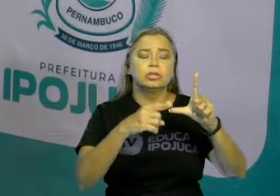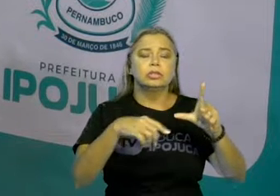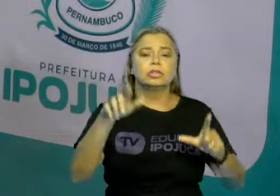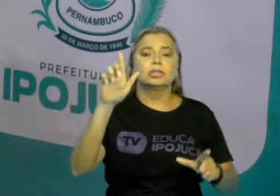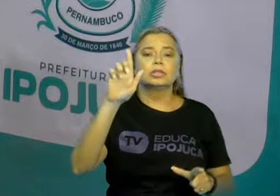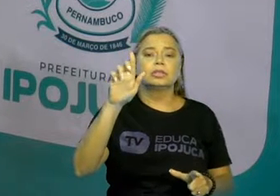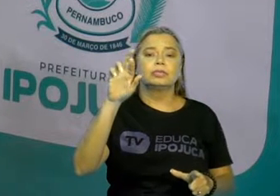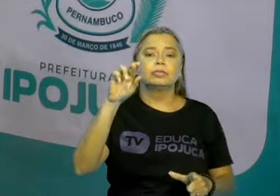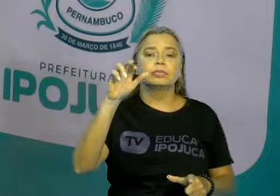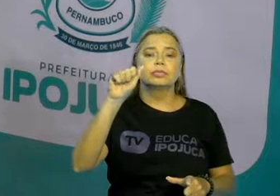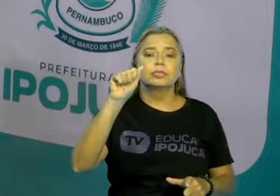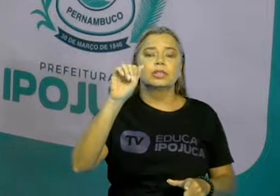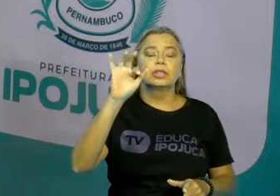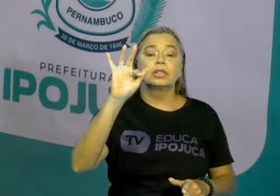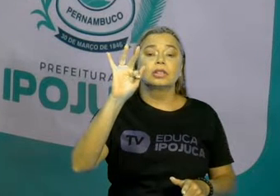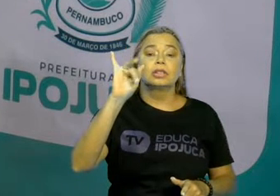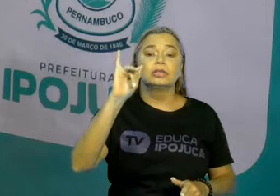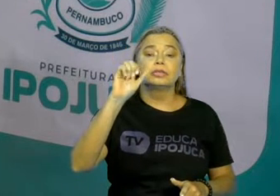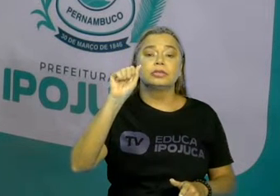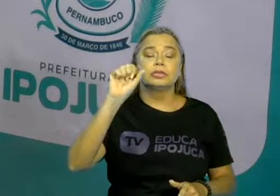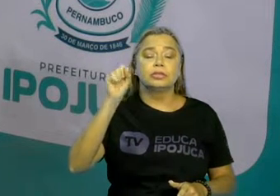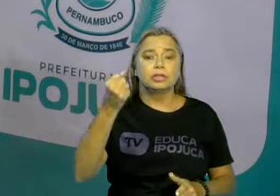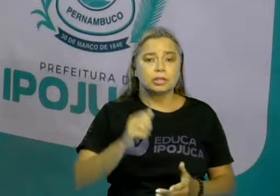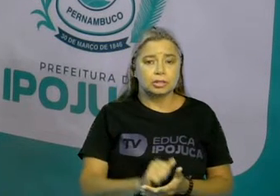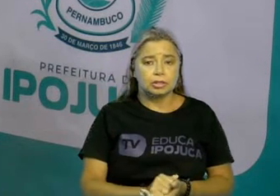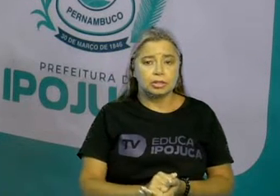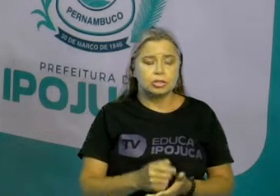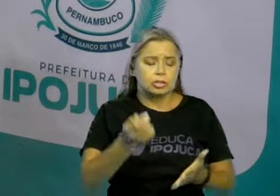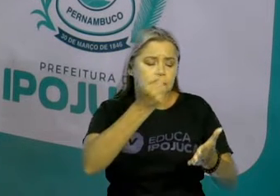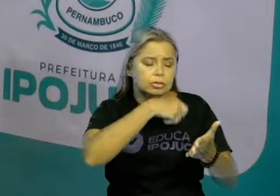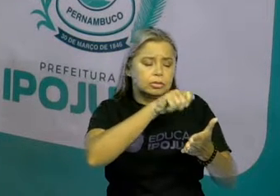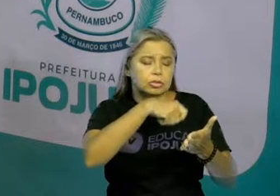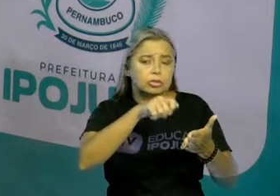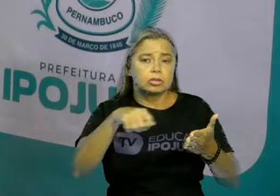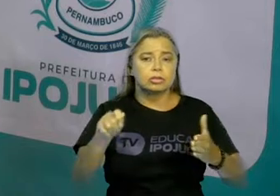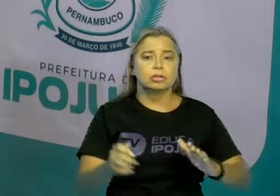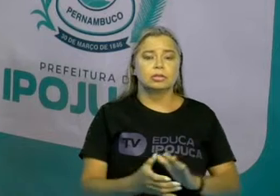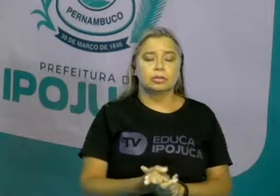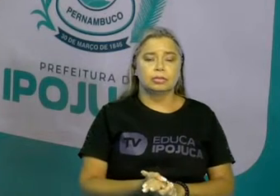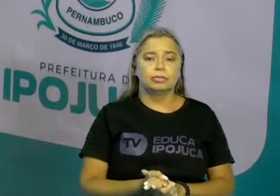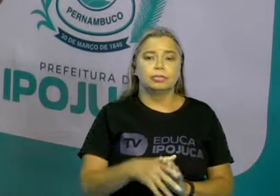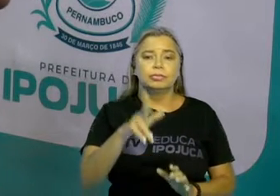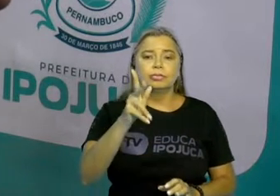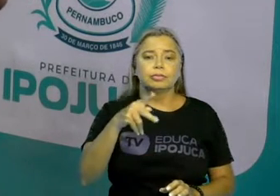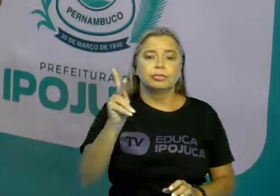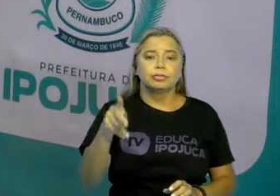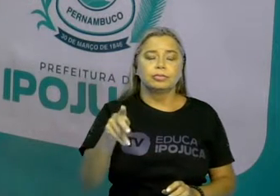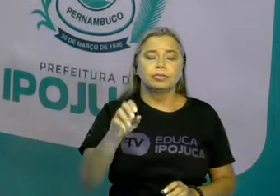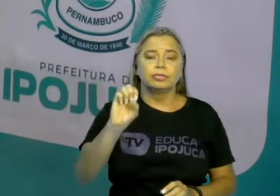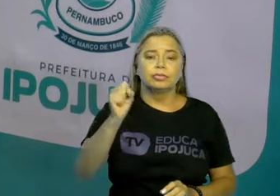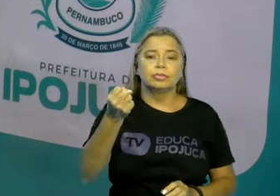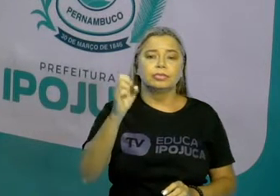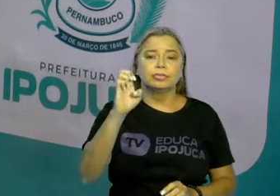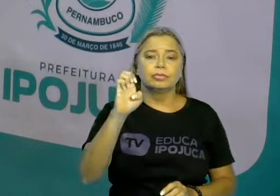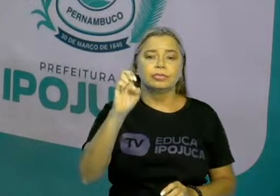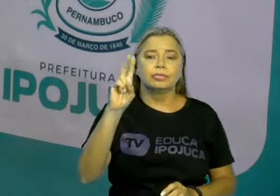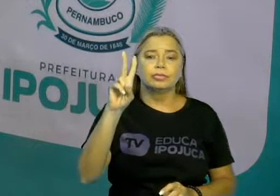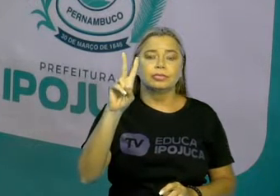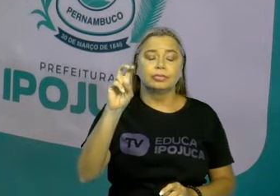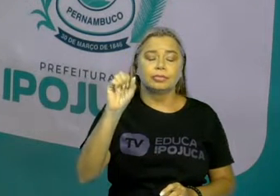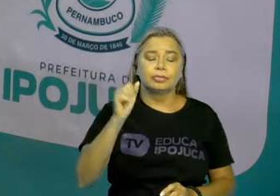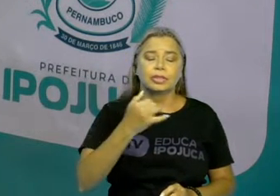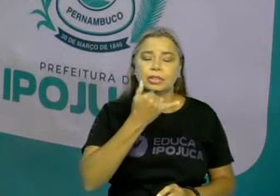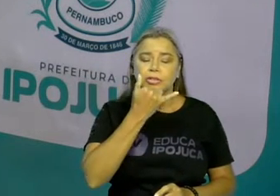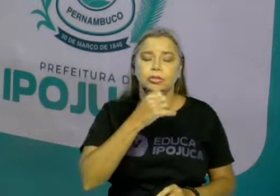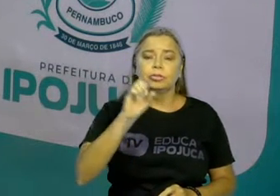pouquinho mais do som das letras e a grafia que é escrita. Eu, professor Ceneval Santana, estarei com